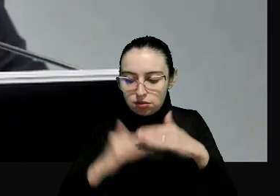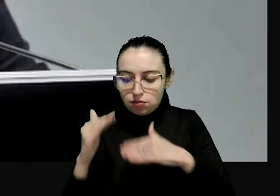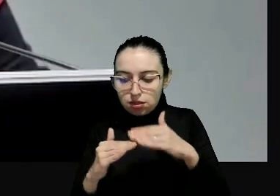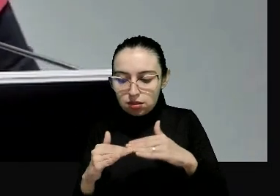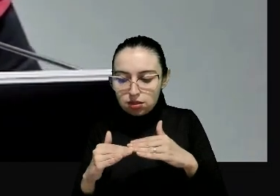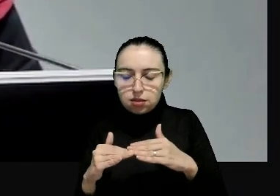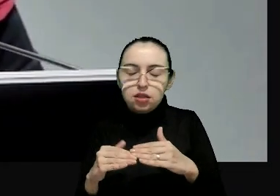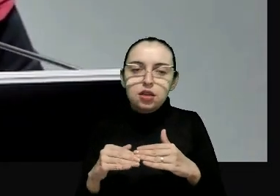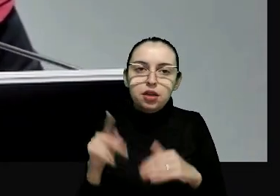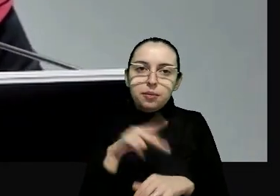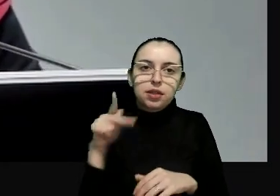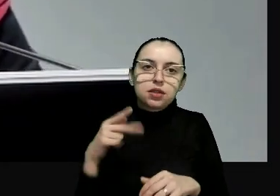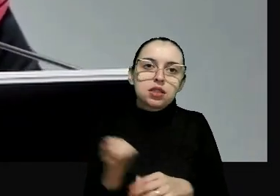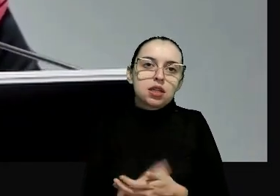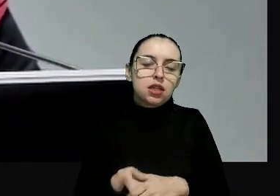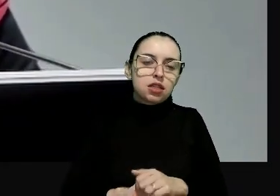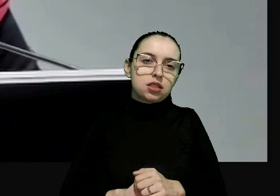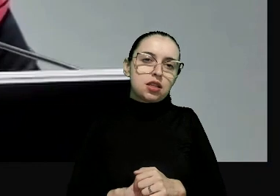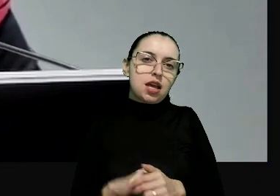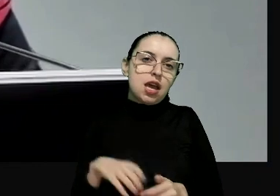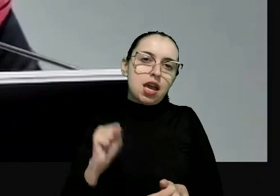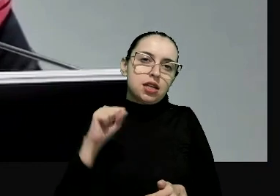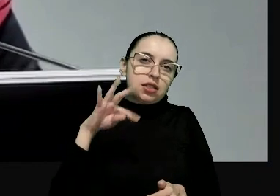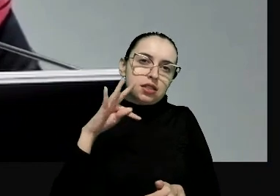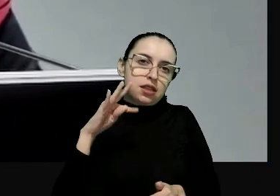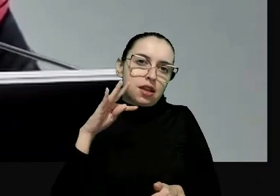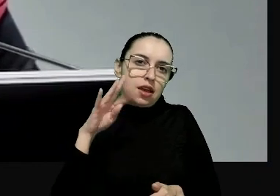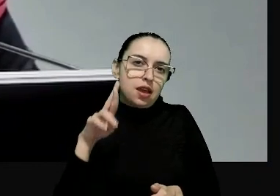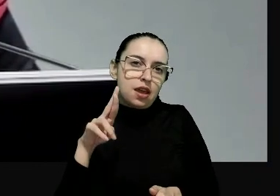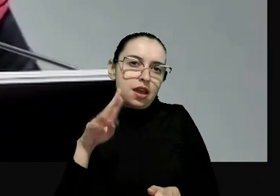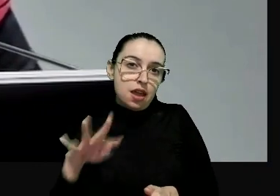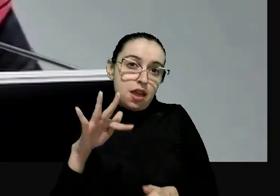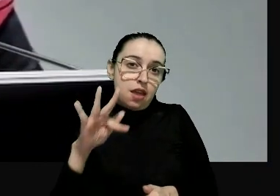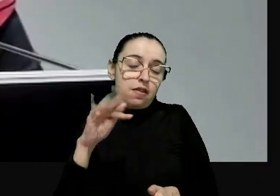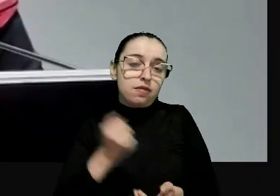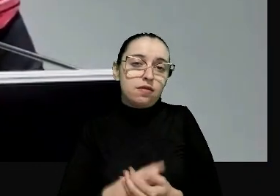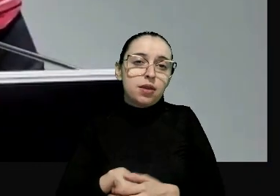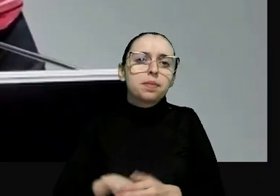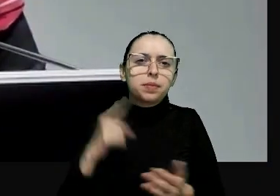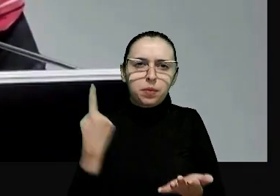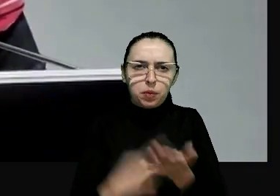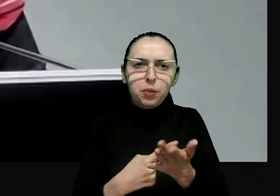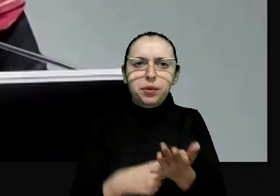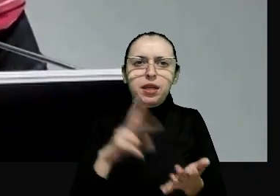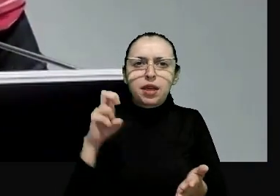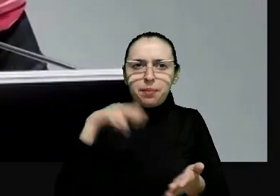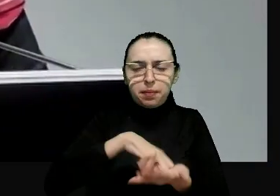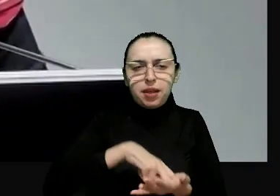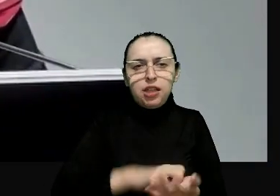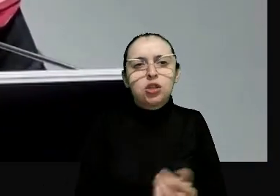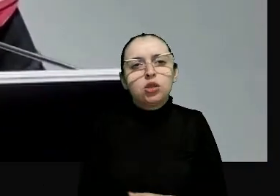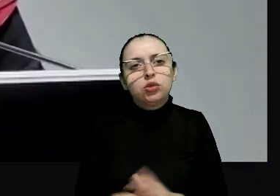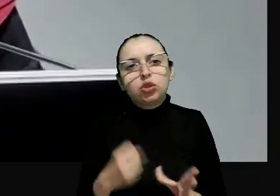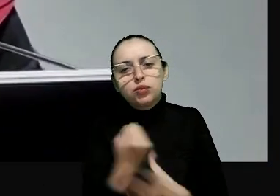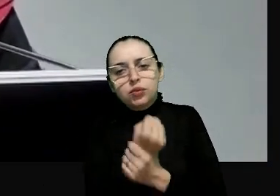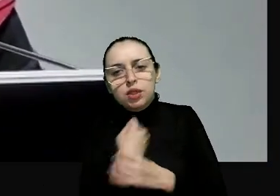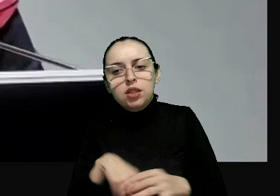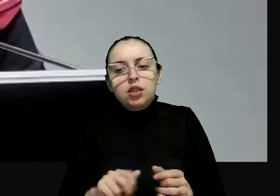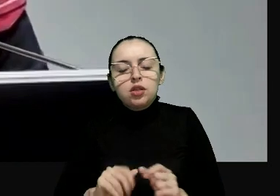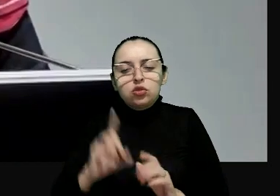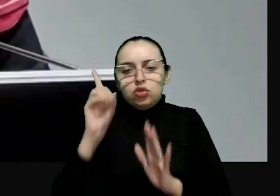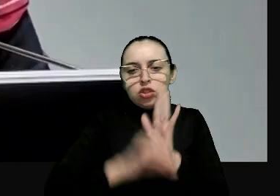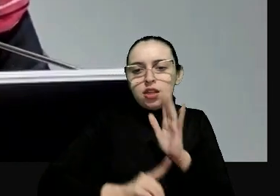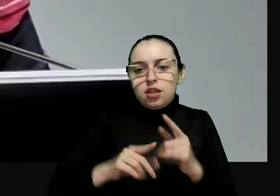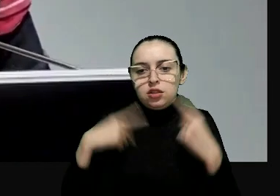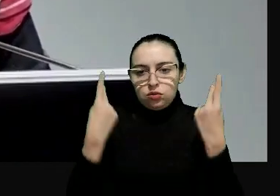designada que foi pela presidência do STF, um grupo de trabalho para cumprir a decisão da corte, o indivíduo, defensor de direitos humanos,